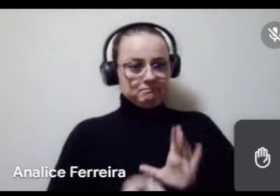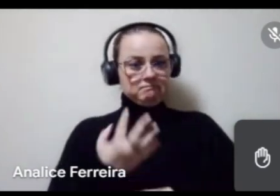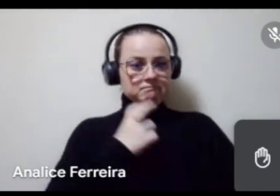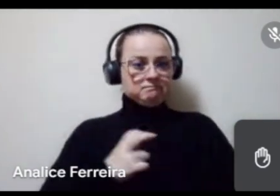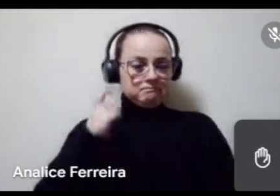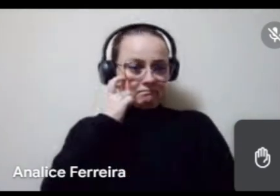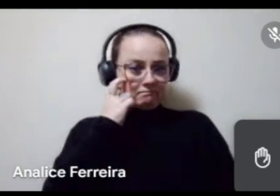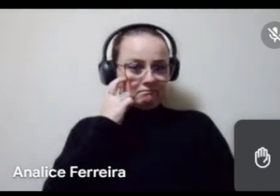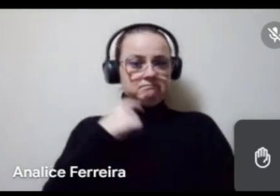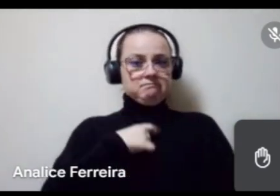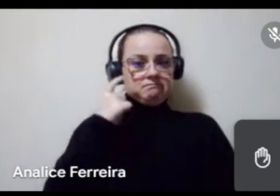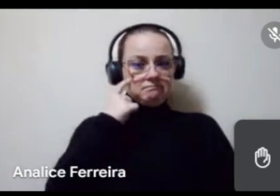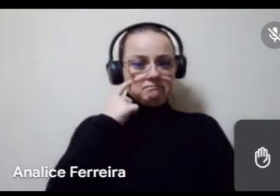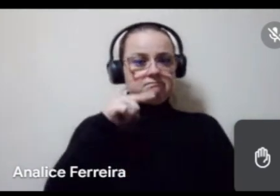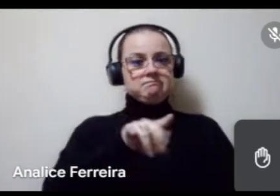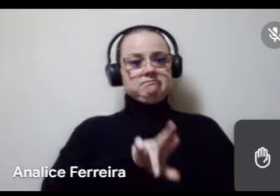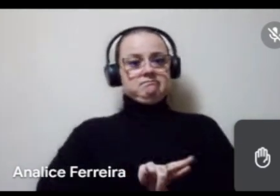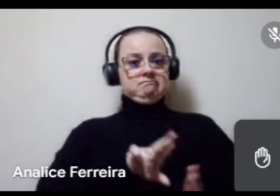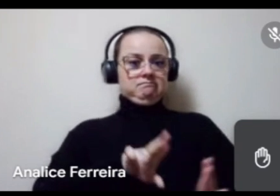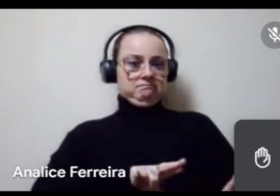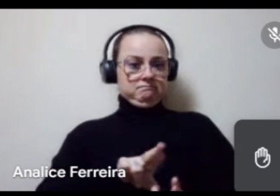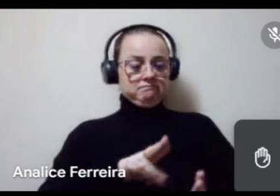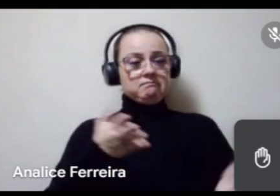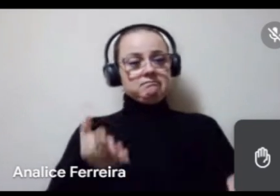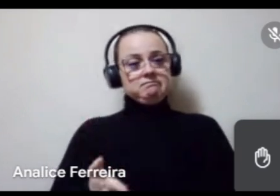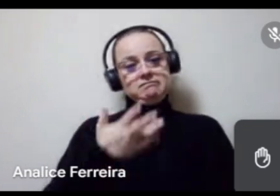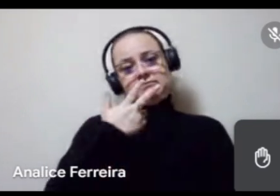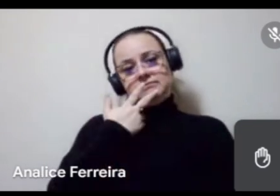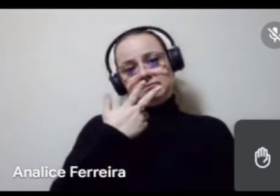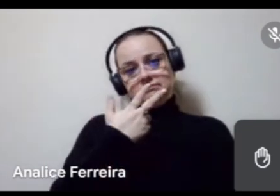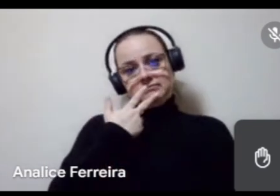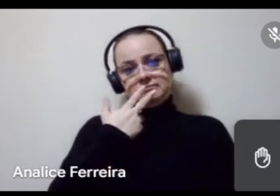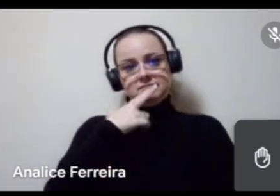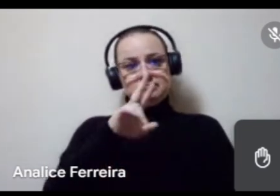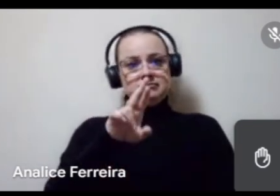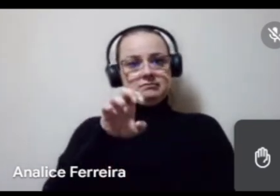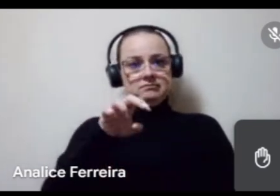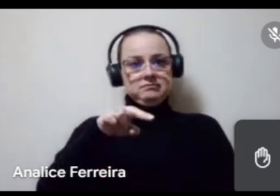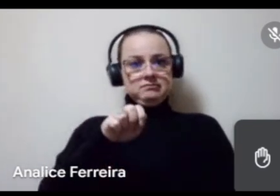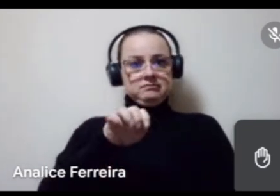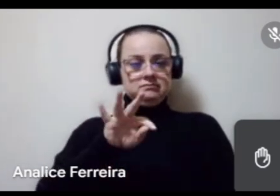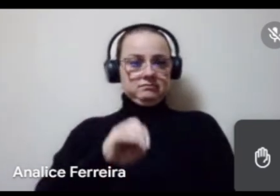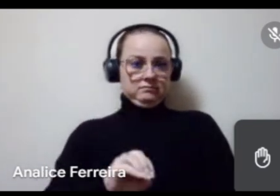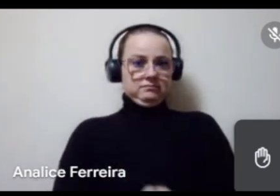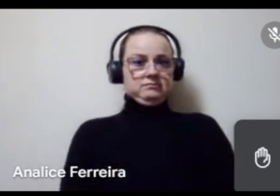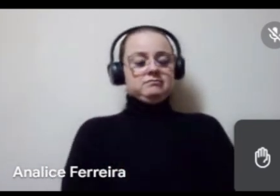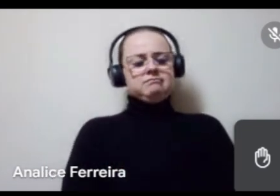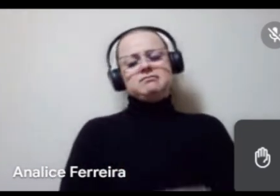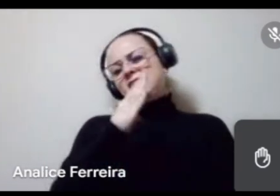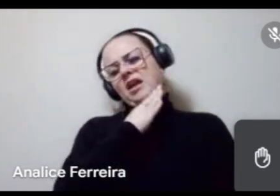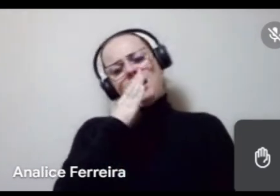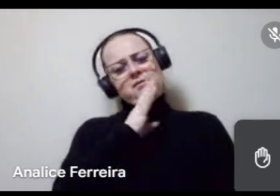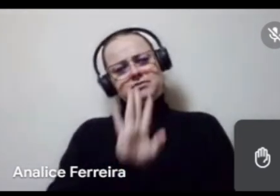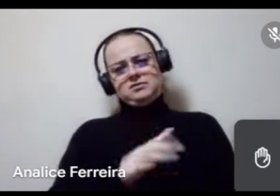pensam a respeito disso. Eu passo a palavra para o Renato Bizerril. É, Eloy, bem rapidinho, deixa eu